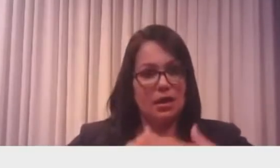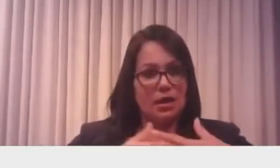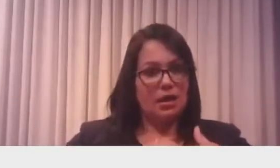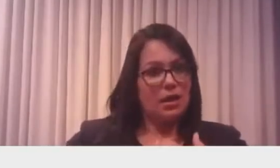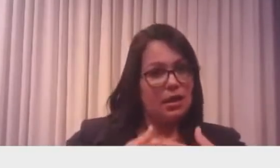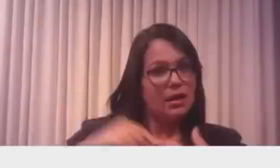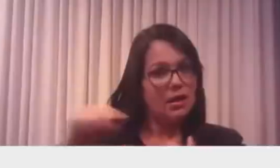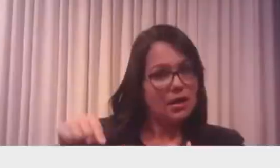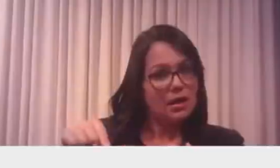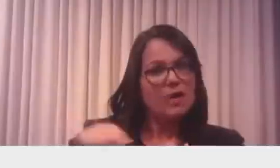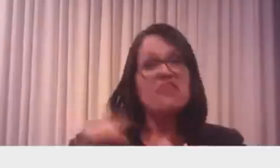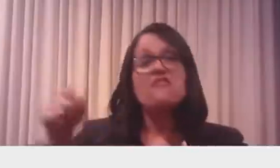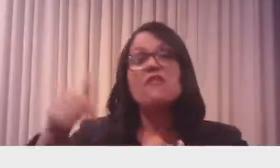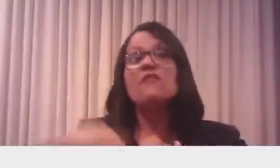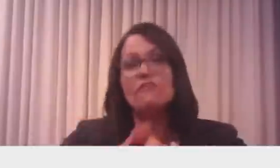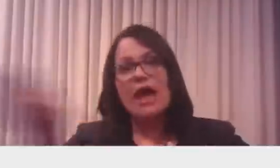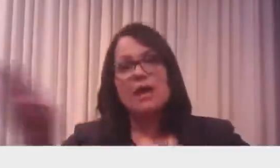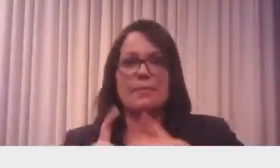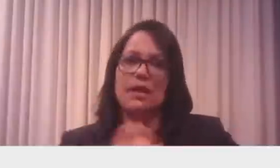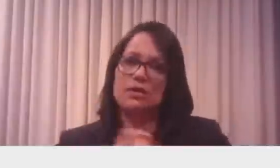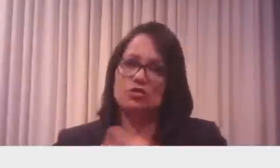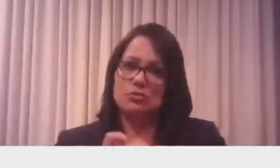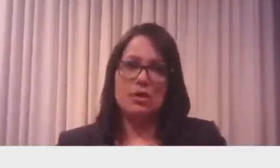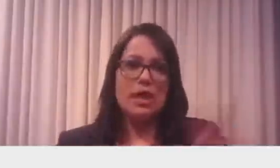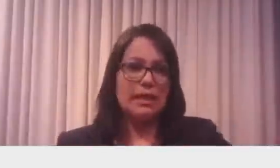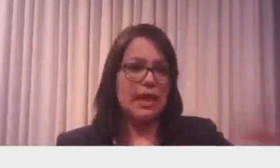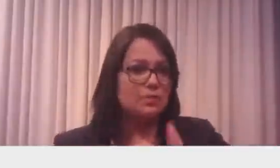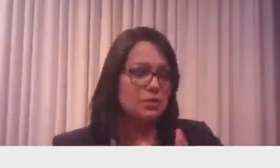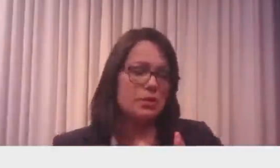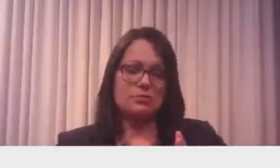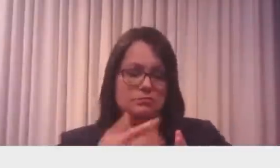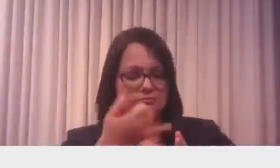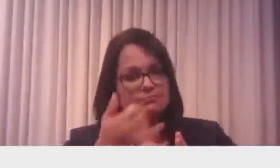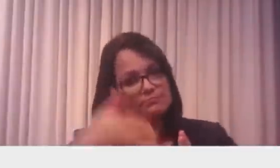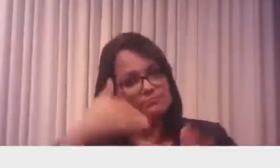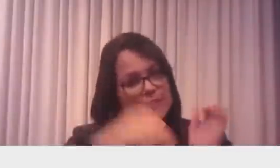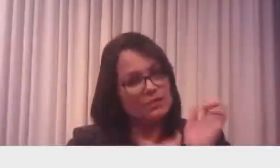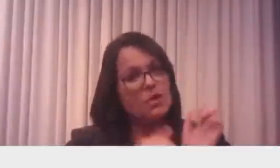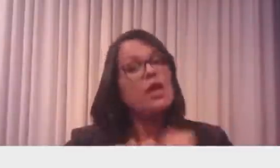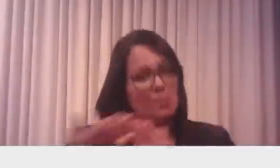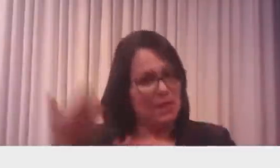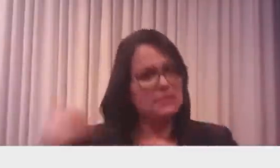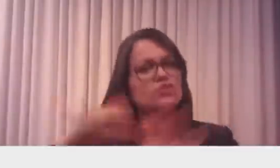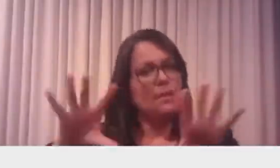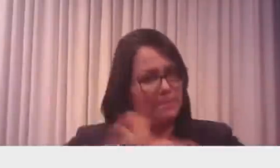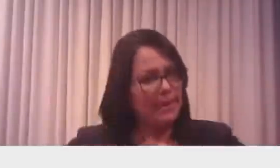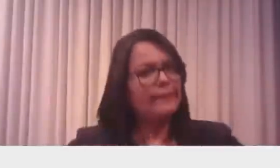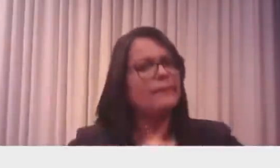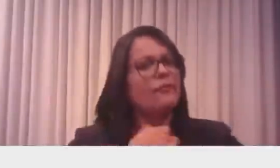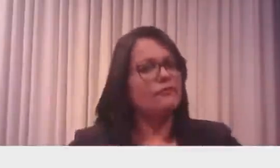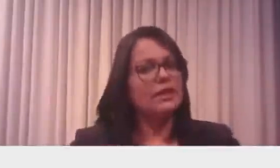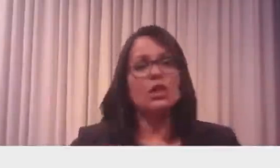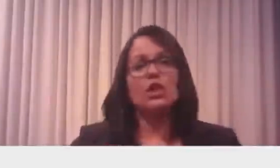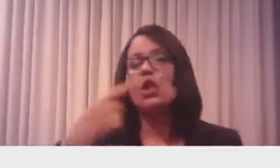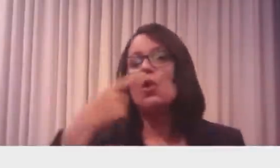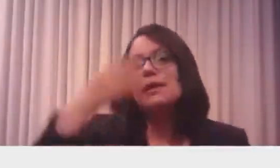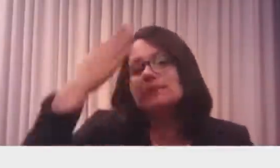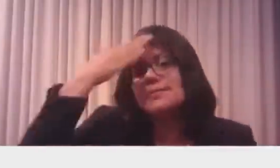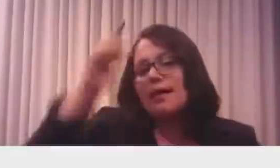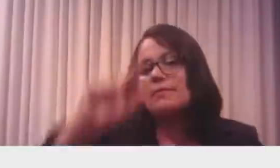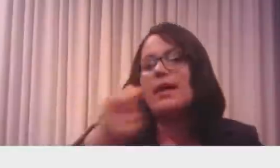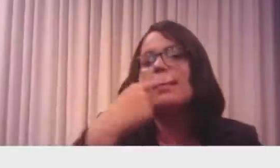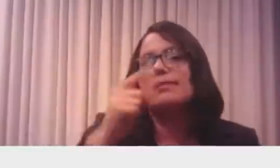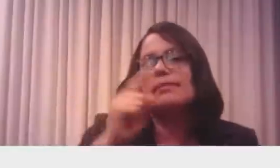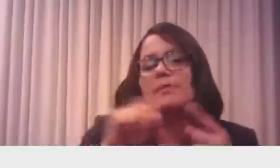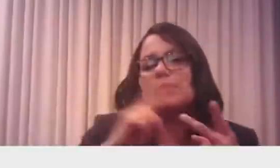responder para vocês aqui. Tá? Eu fui infectado no passado. E tomei um negócio, você sabe o foi. Se